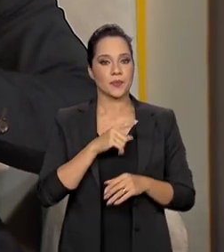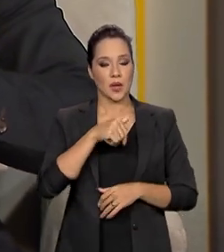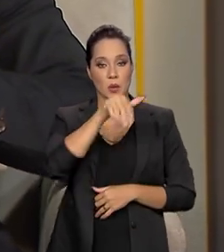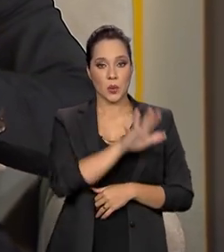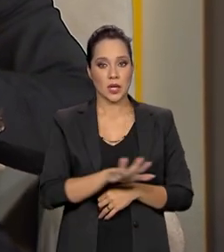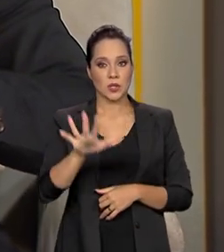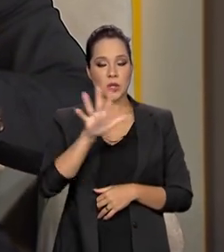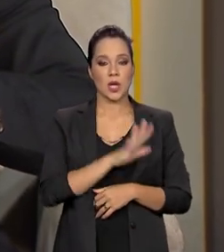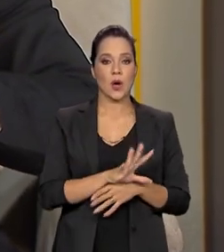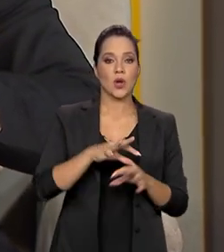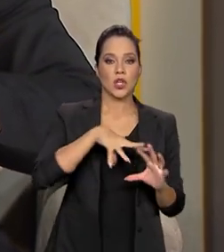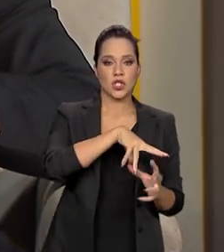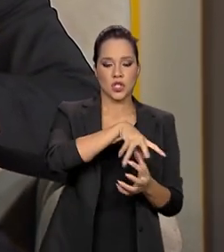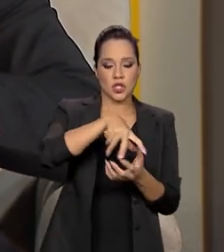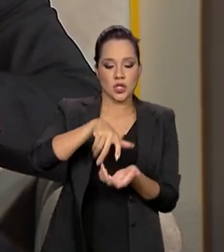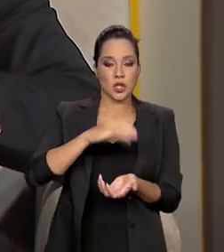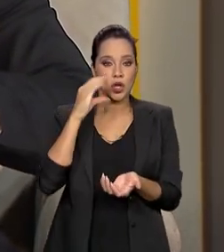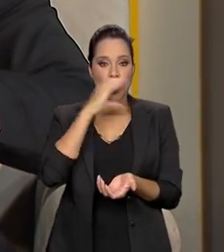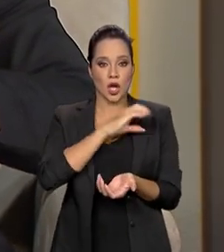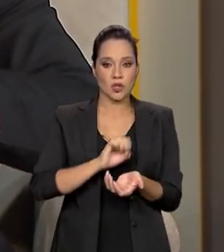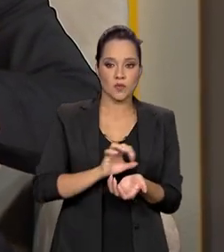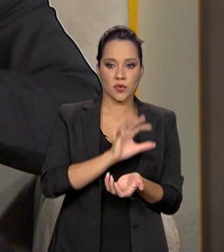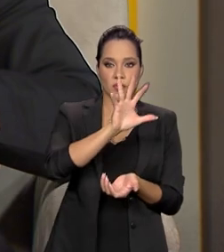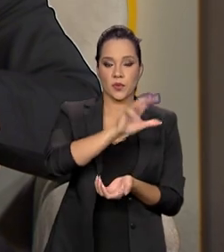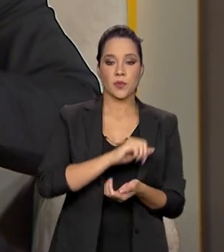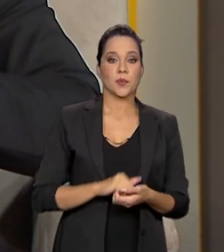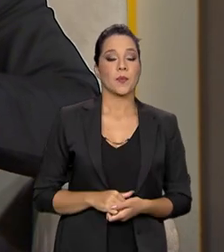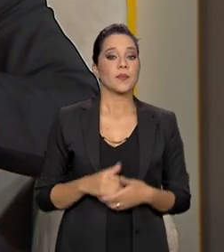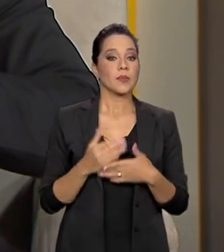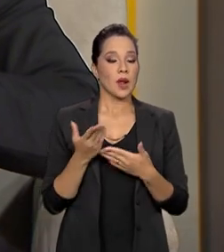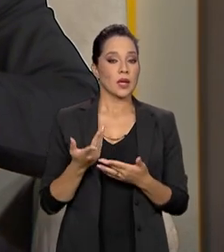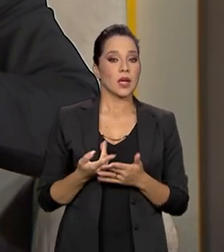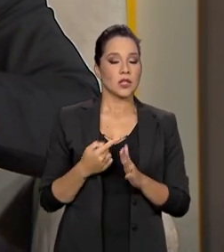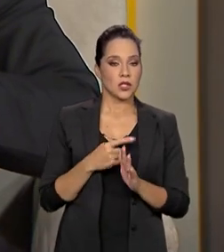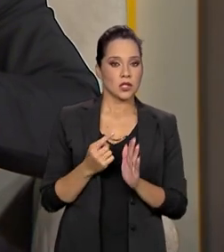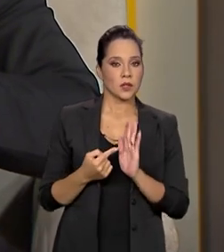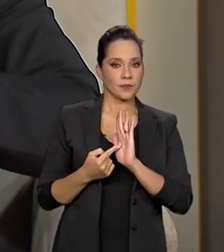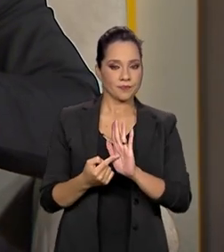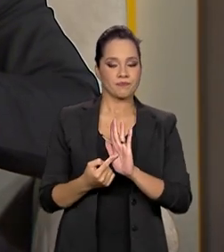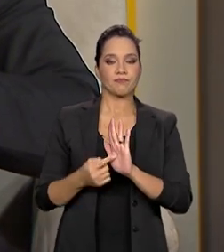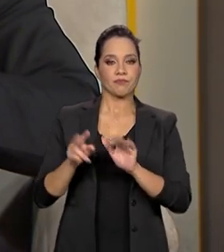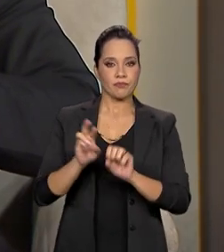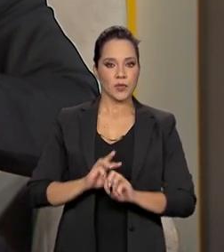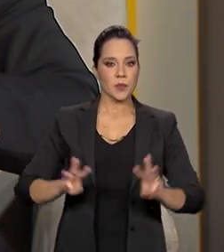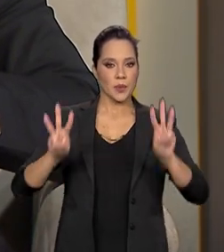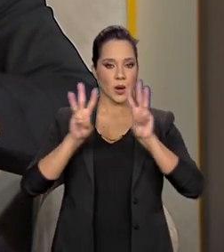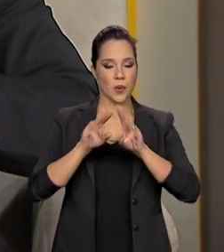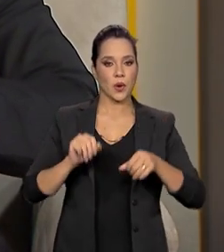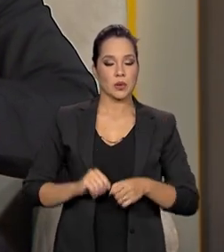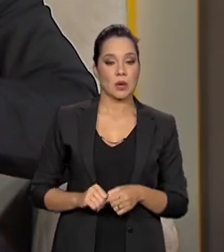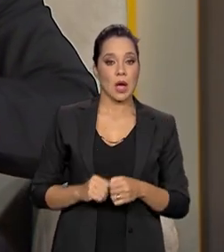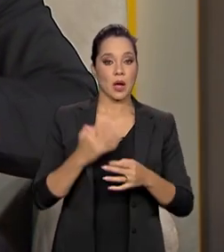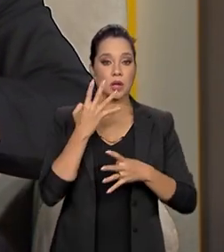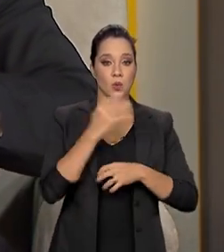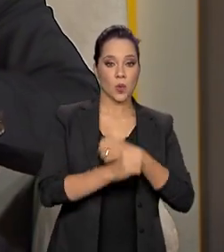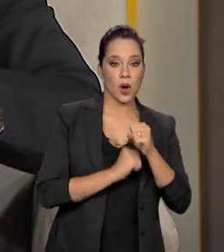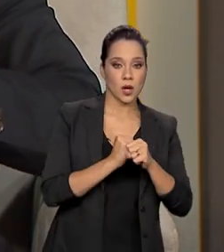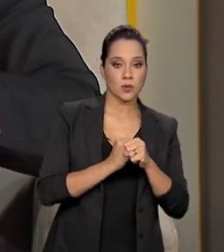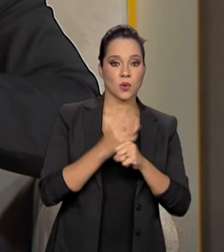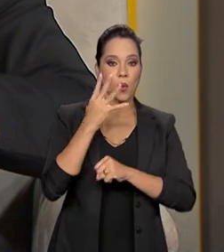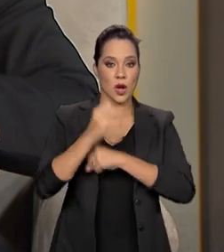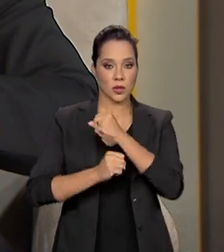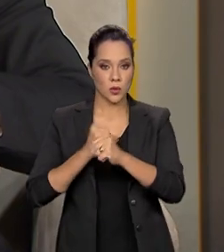Nacional de Emissões de Gás de Efeito Estufa, que a gente se reporta à Organização das Nações Unidas, a cada quatro anos,